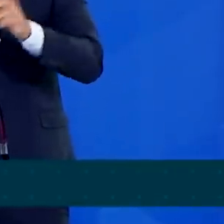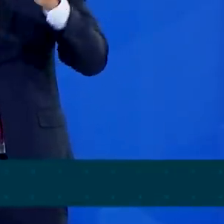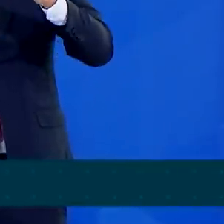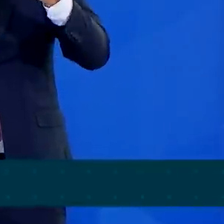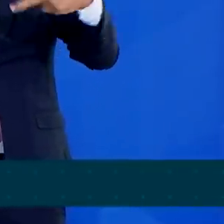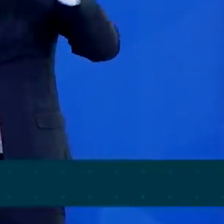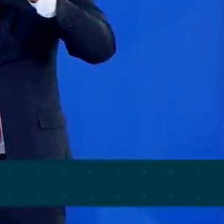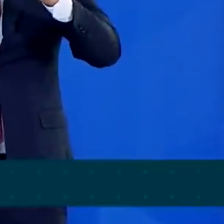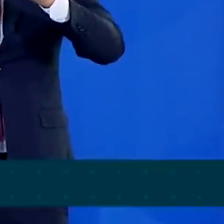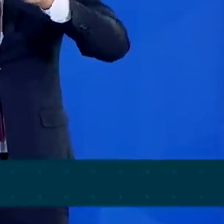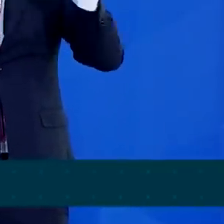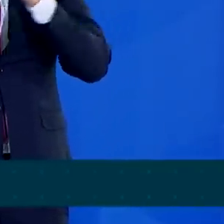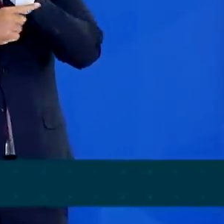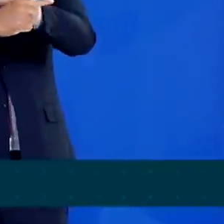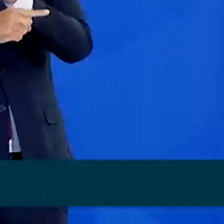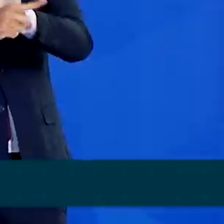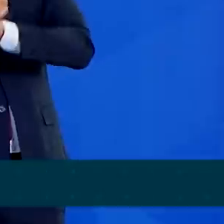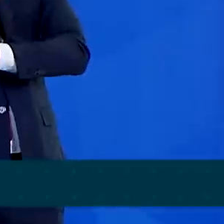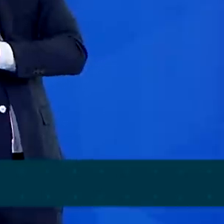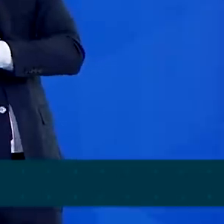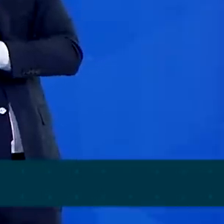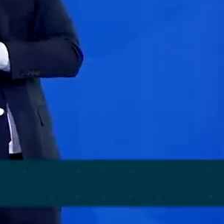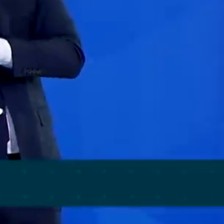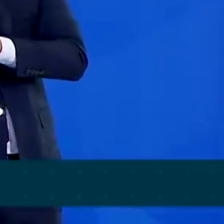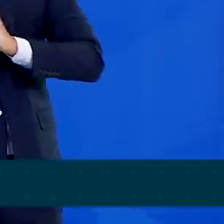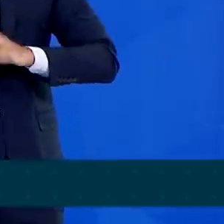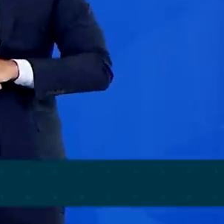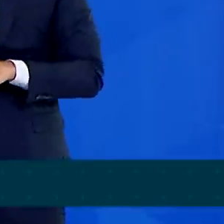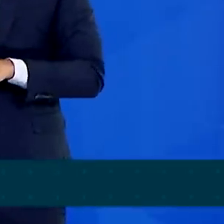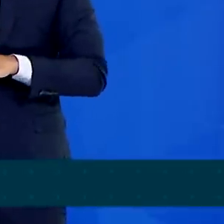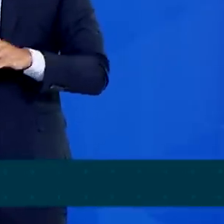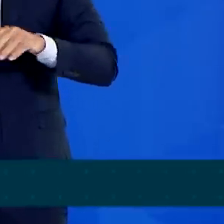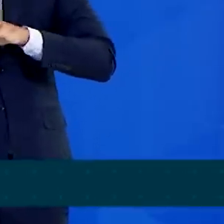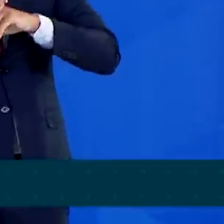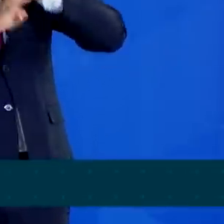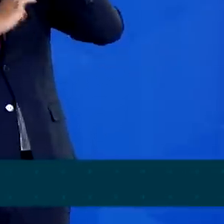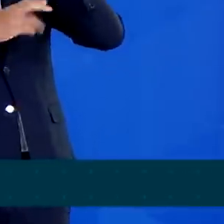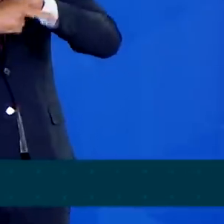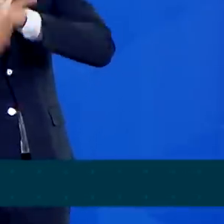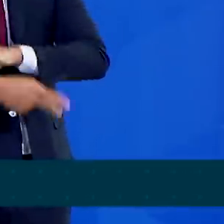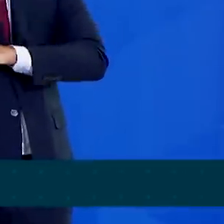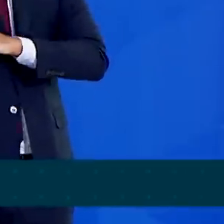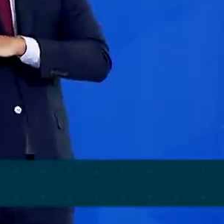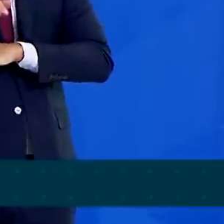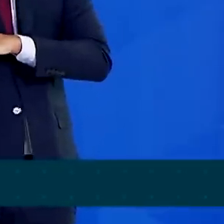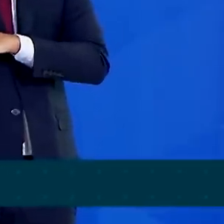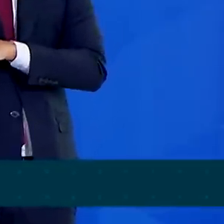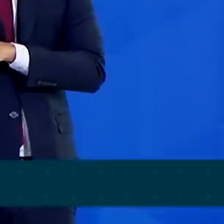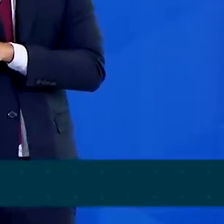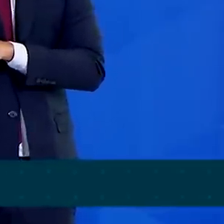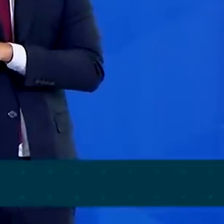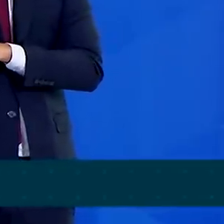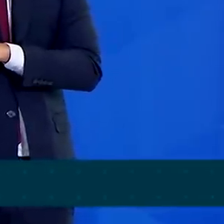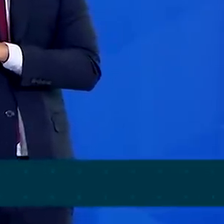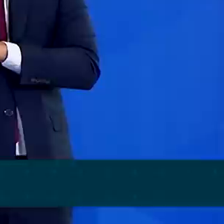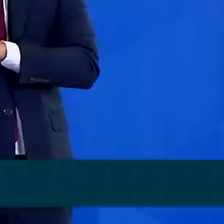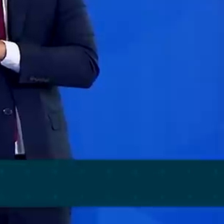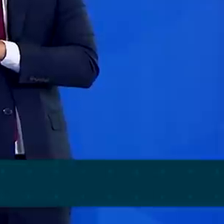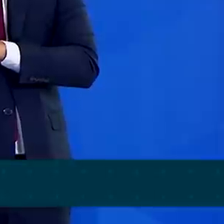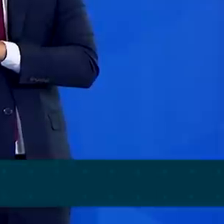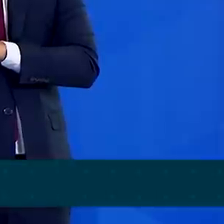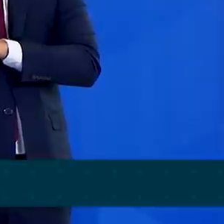passam a contribuir com o valor de referência, se for empresa nacional, de R$ 50,00 por hectare por ano.